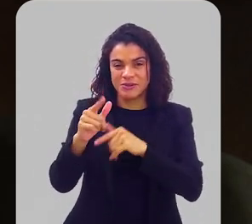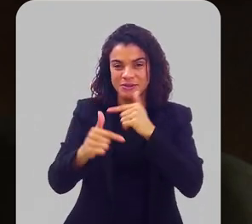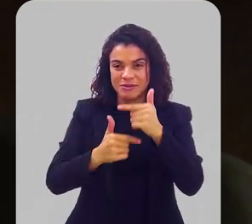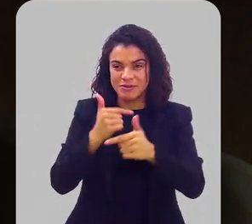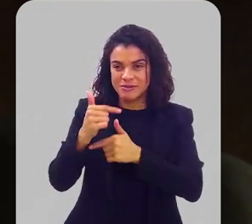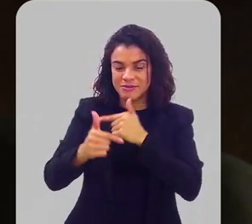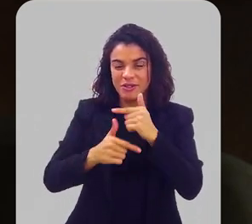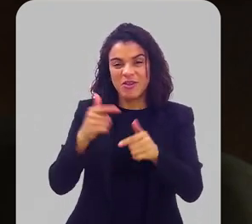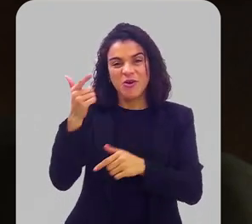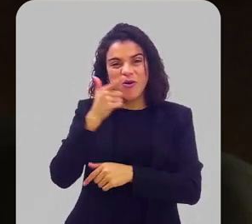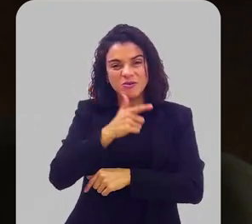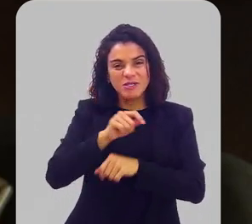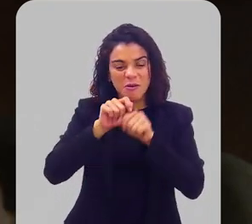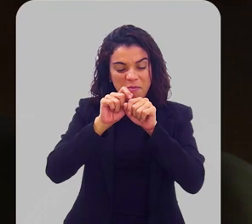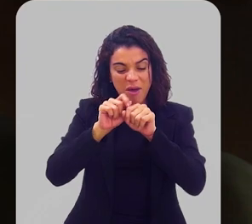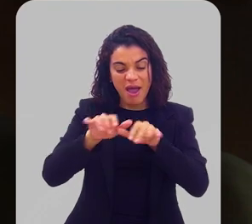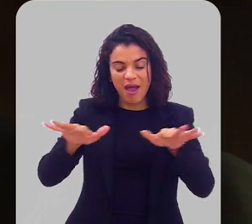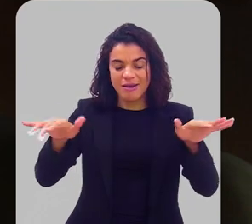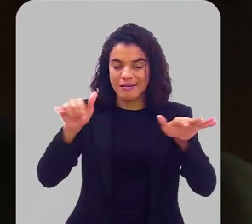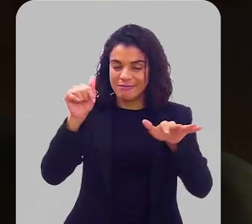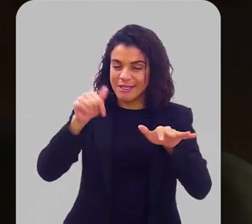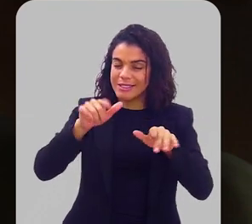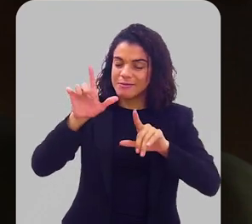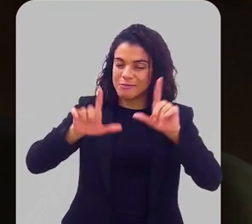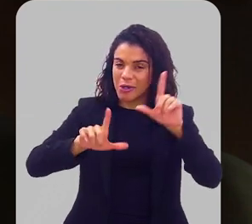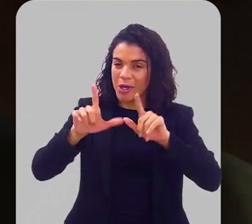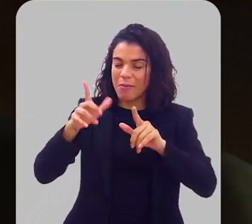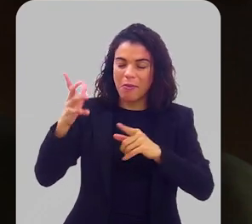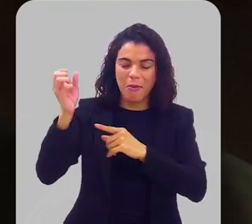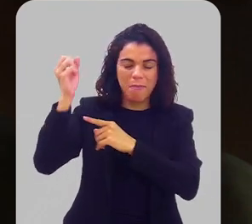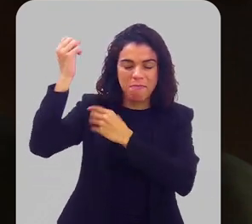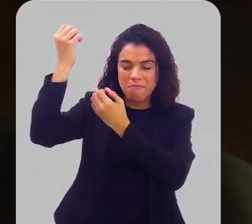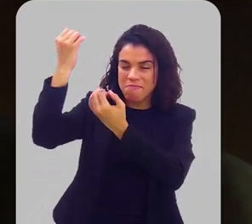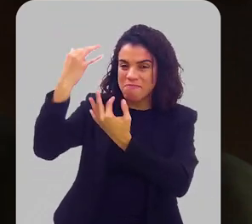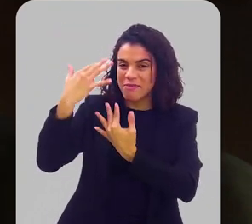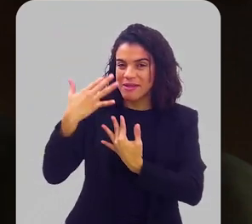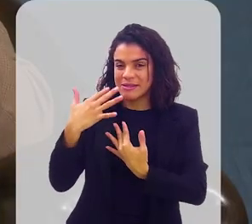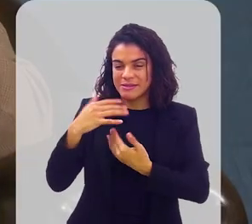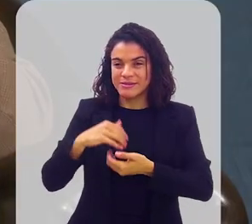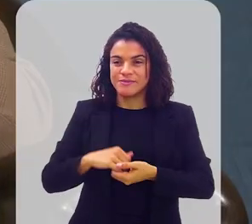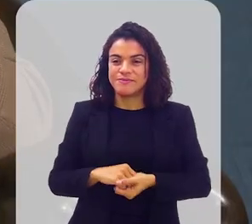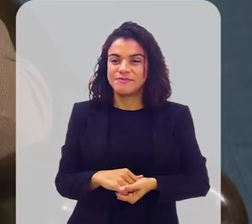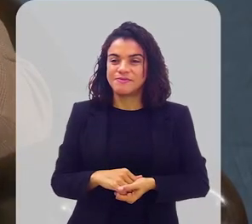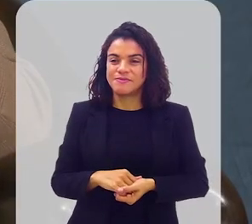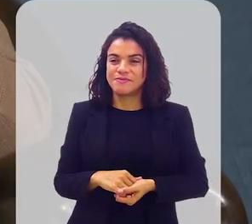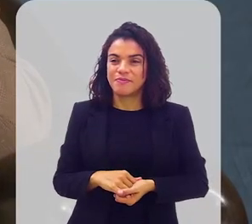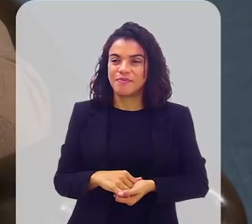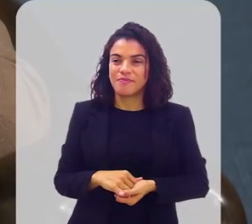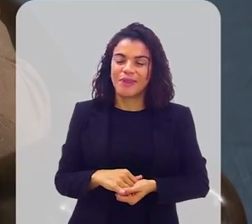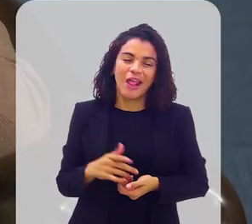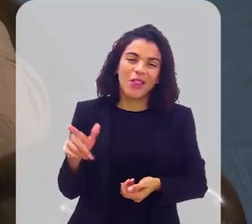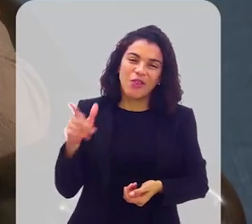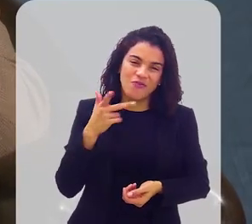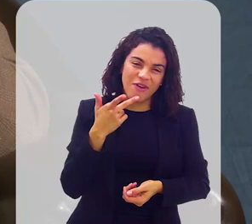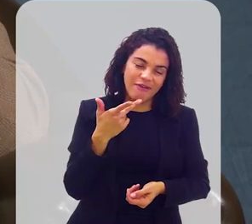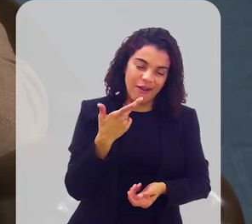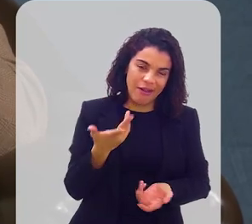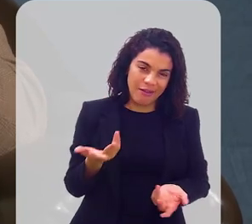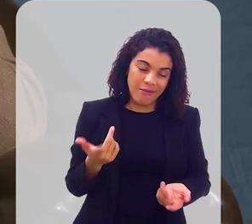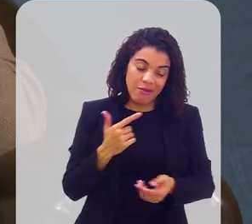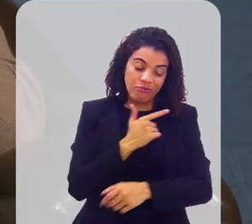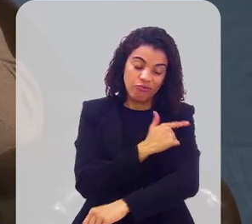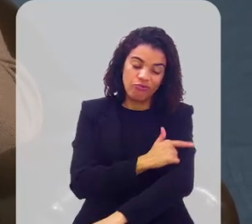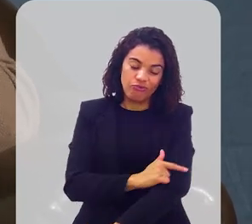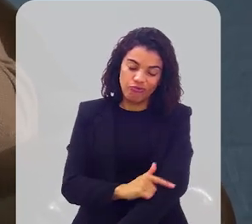alcance ainda muitas pessoas, porque isso aqui é uma benção. Coisa linda. Você sabe que, eu falar aqui, ela não vai falar, né? Porque ela é